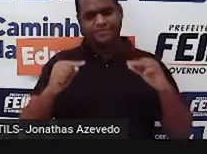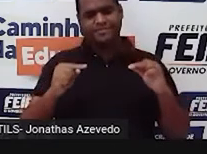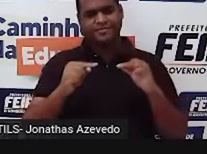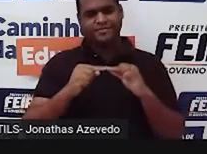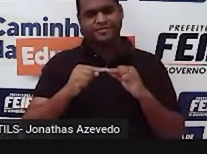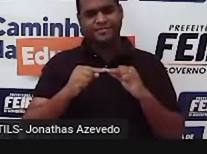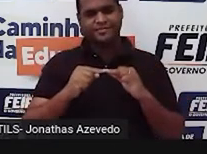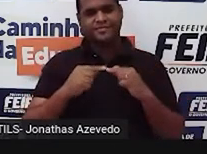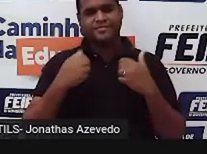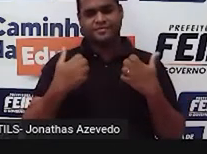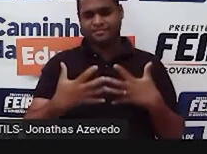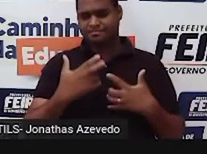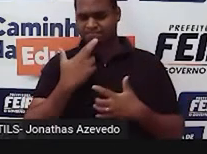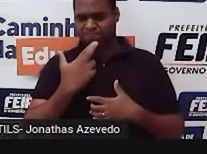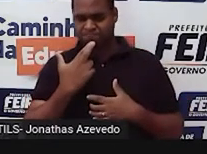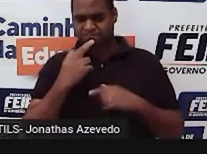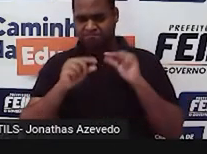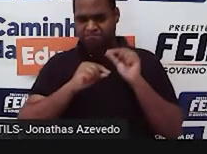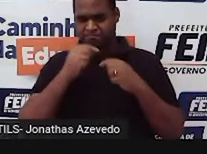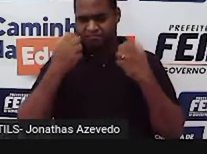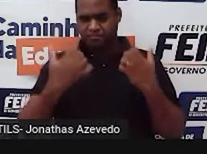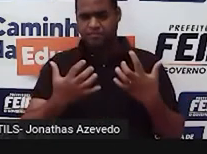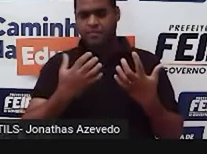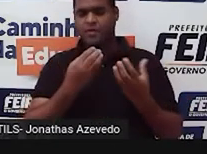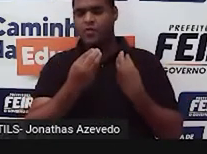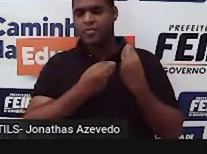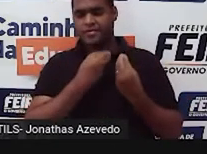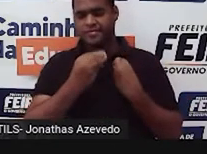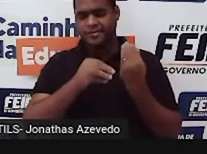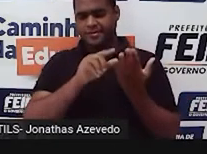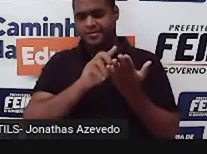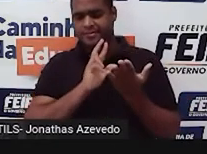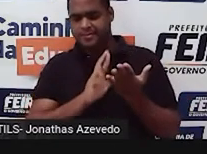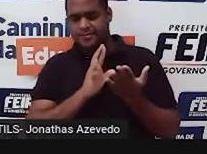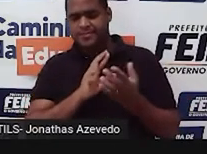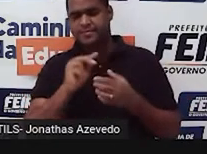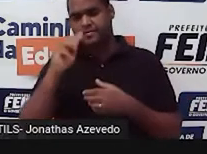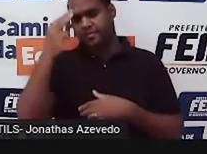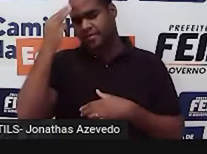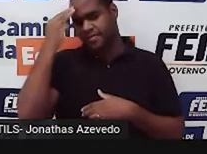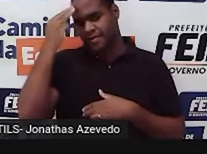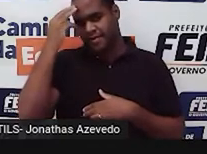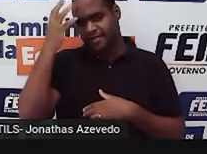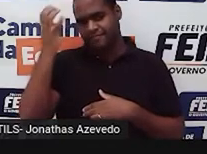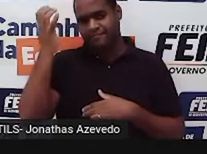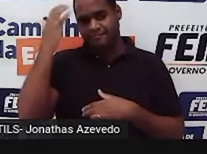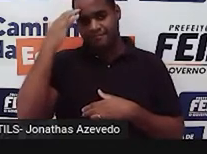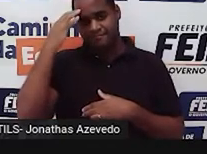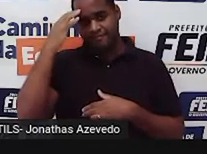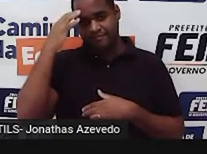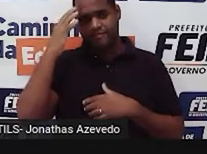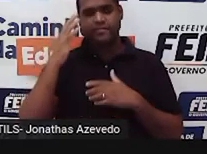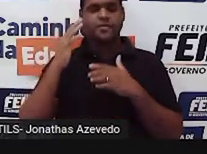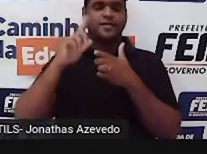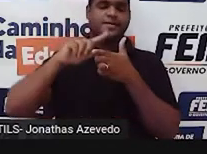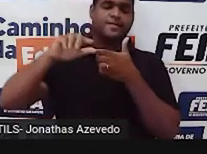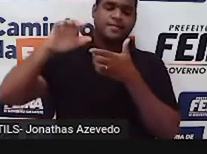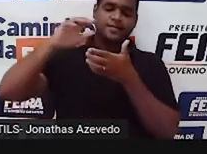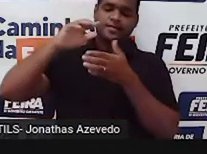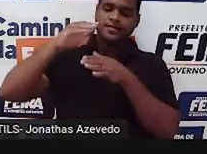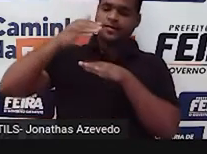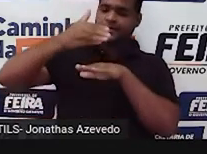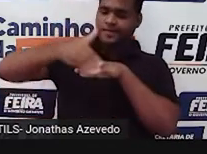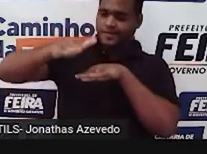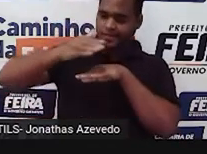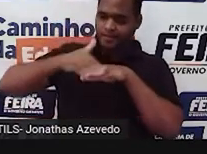vamos fazer aqui um exercíciozinho de memória, muito embora eu já tenha falado, né? Mas quando a gente faz esse exercíciozinho, a gente